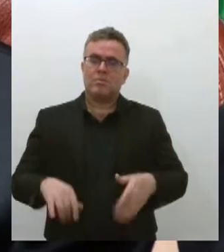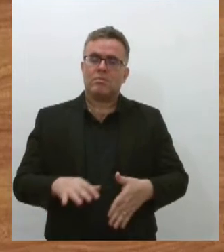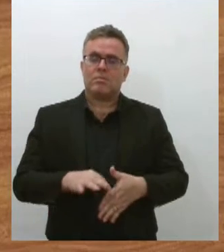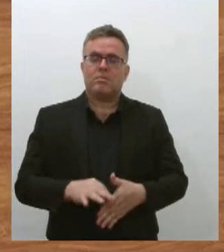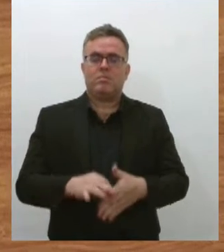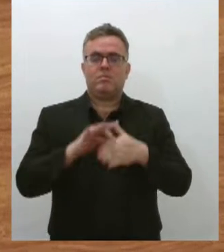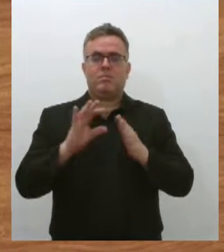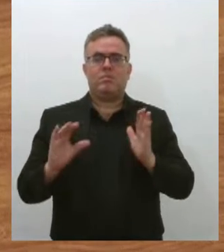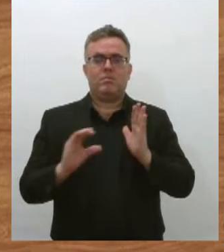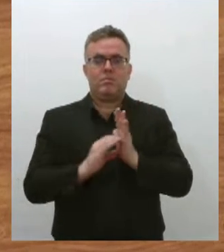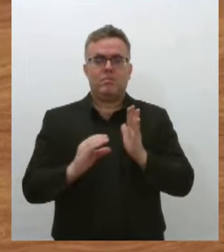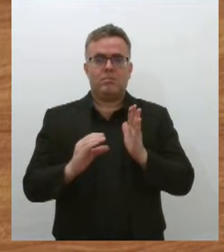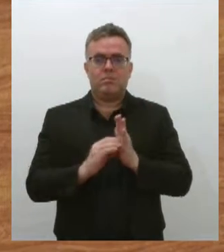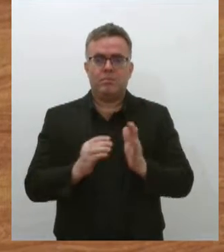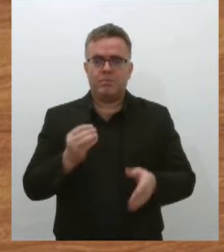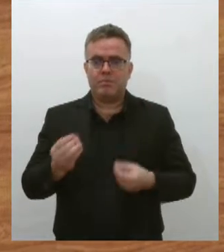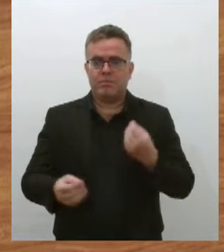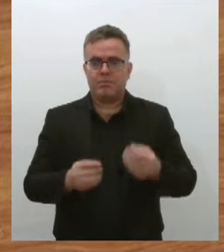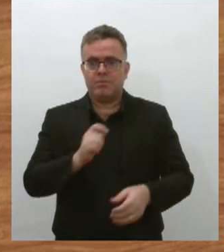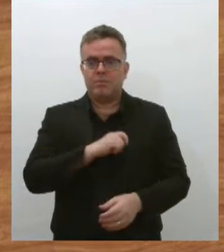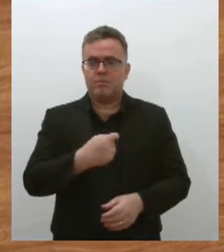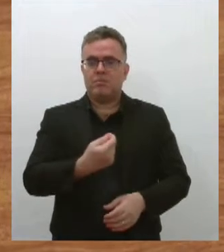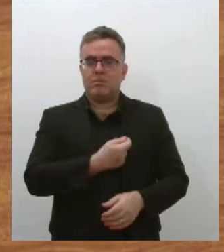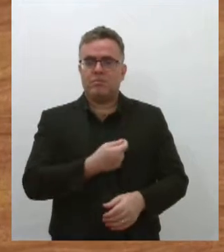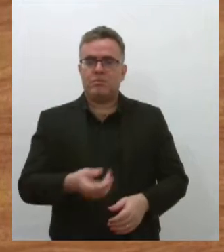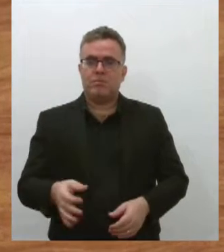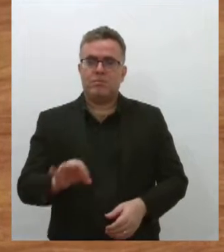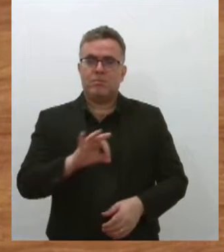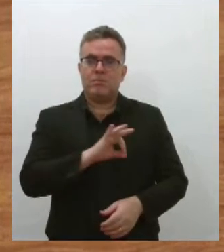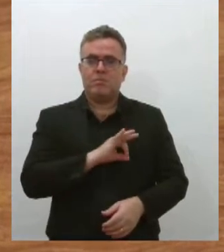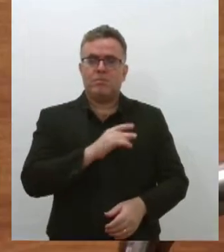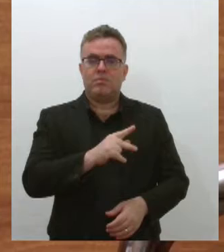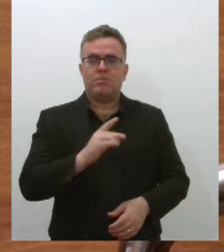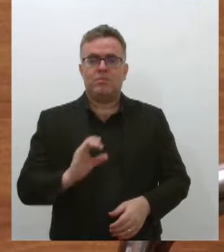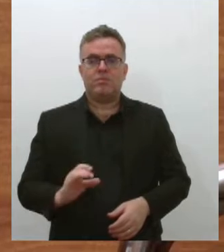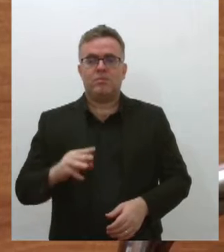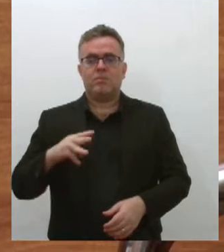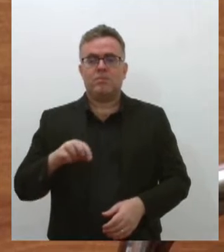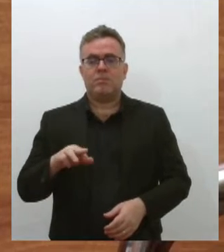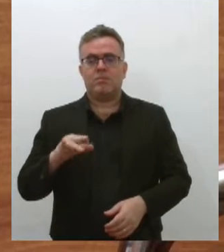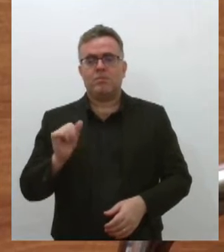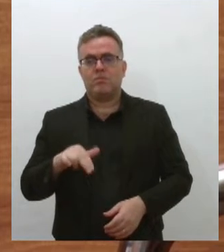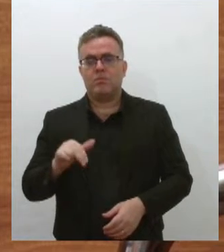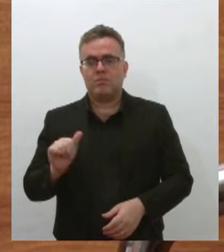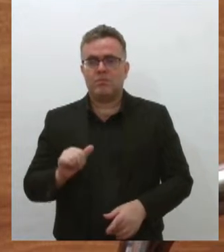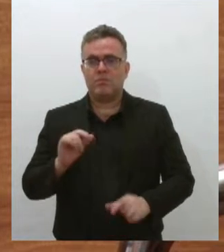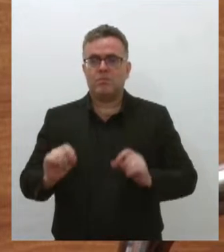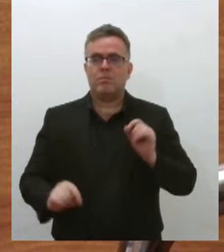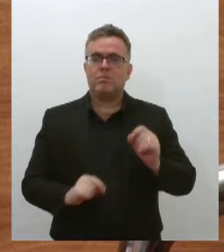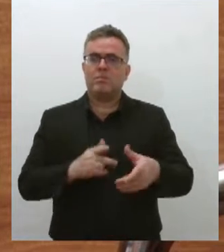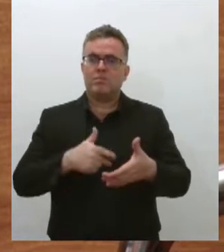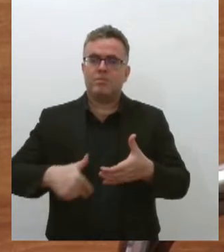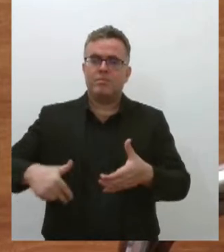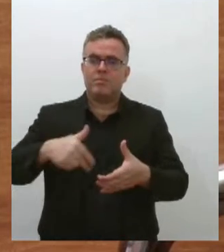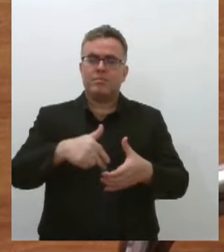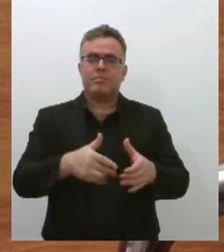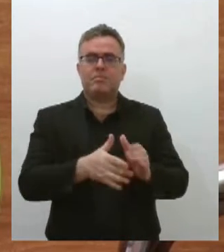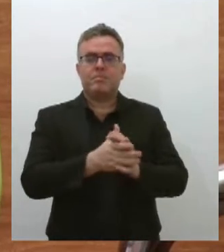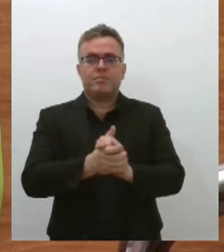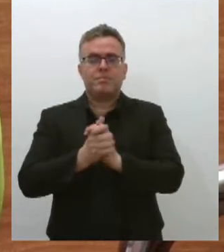Barros e a delegada de Polícia Civil Mariana Amorim. Ao subir à tribuna, os dois